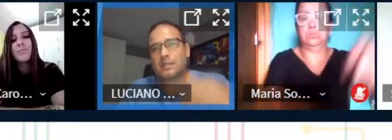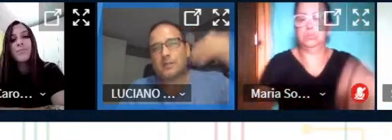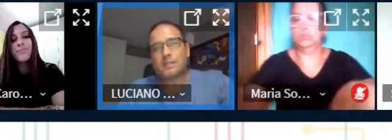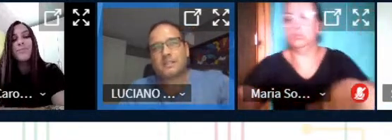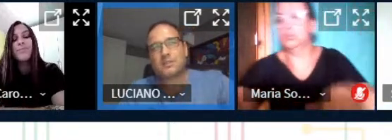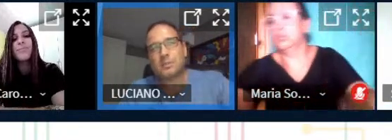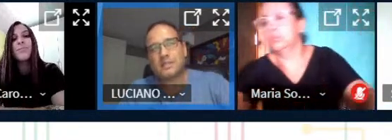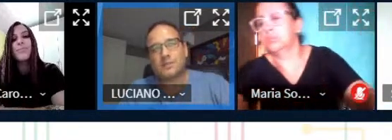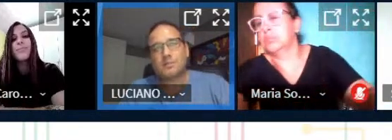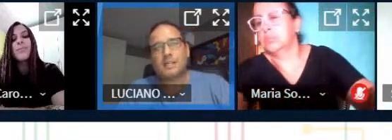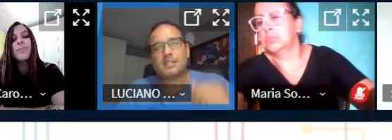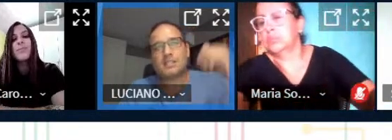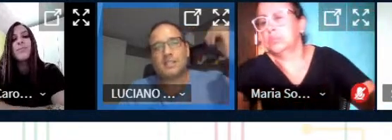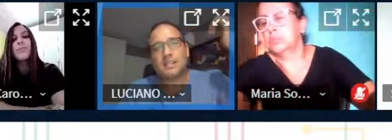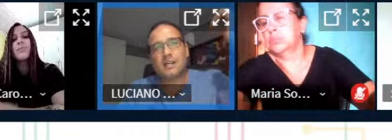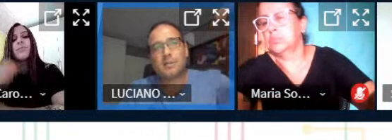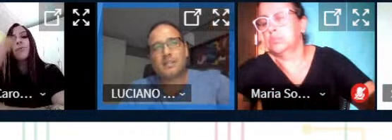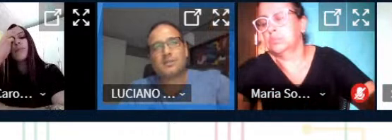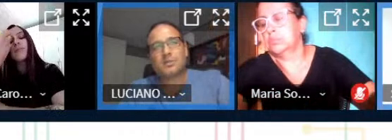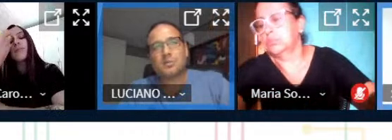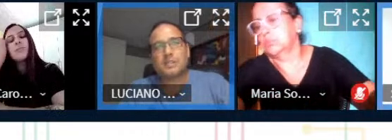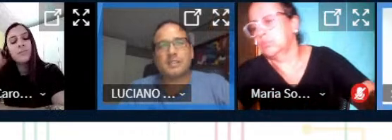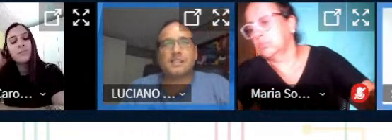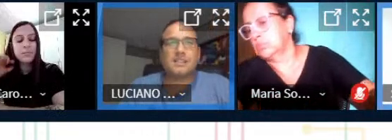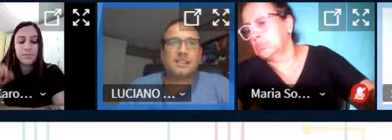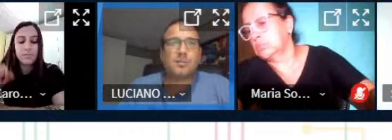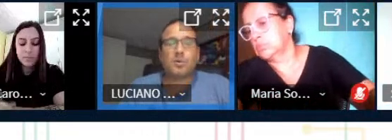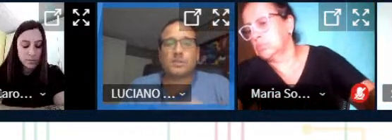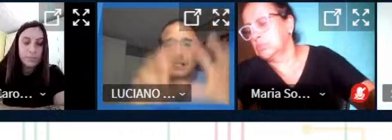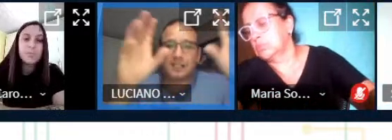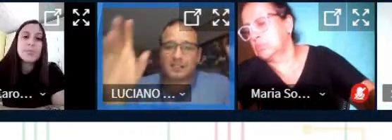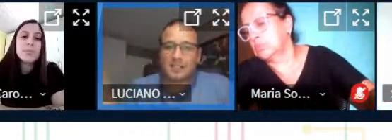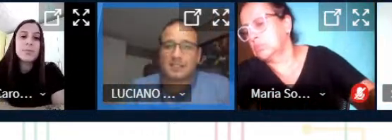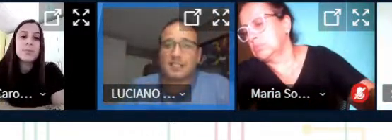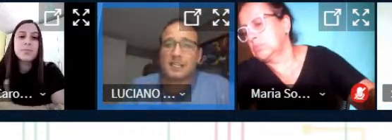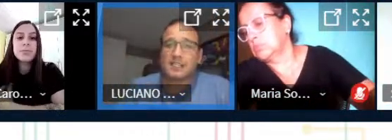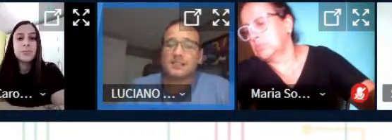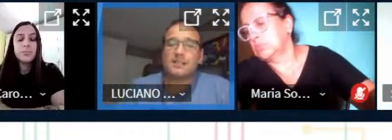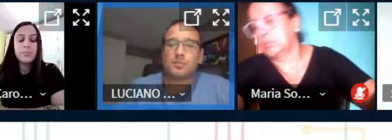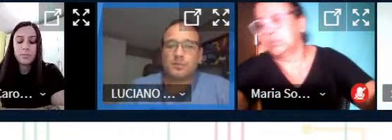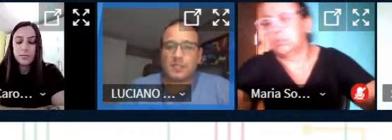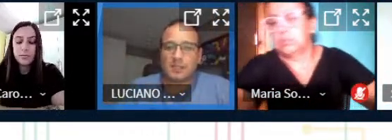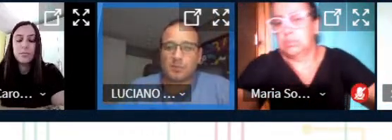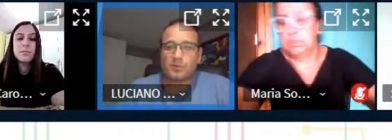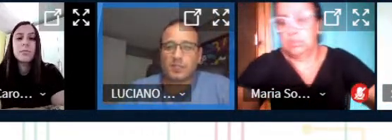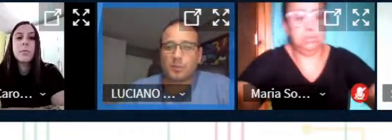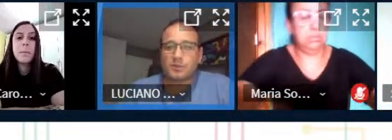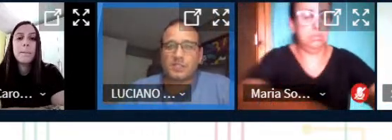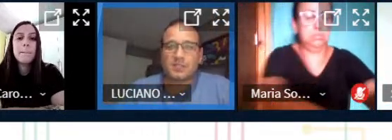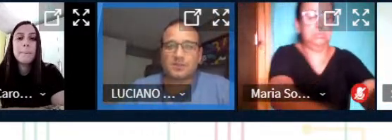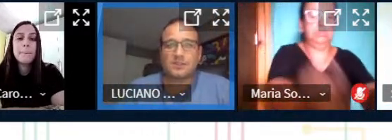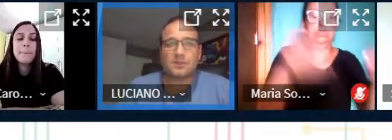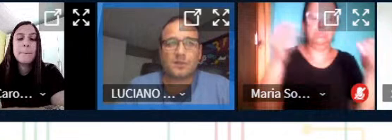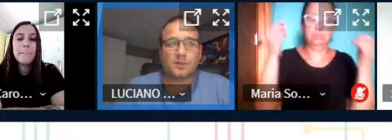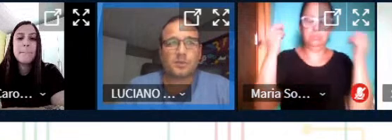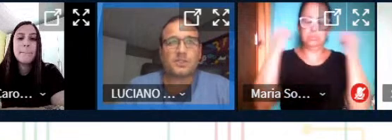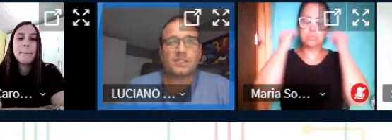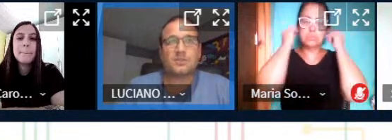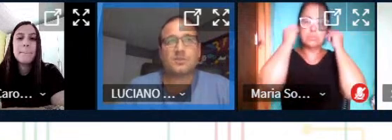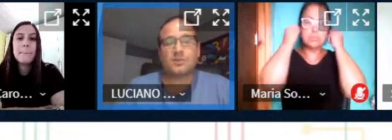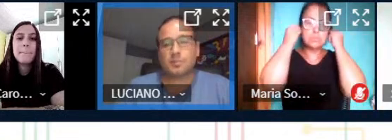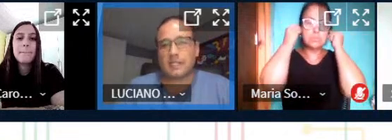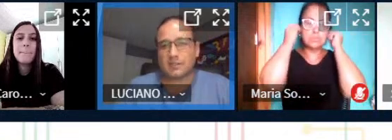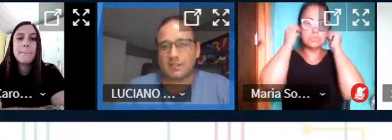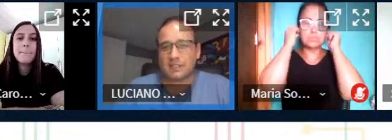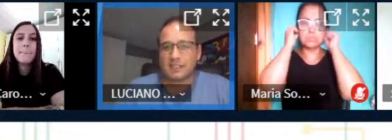acho que eles aprenderam bastante sobre edição de imagem aprenderam sobre montar a ideia montar o projeto desenvolver